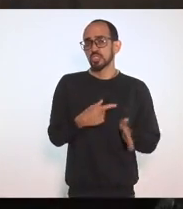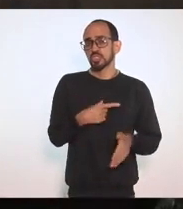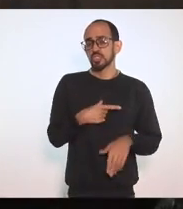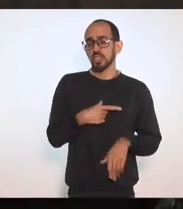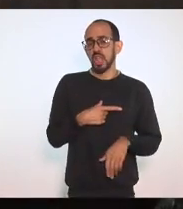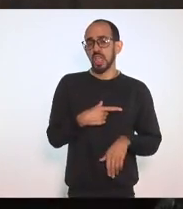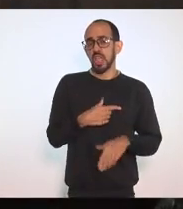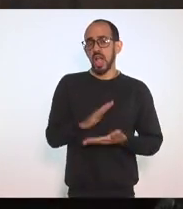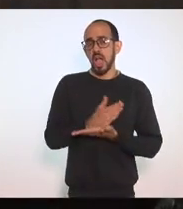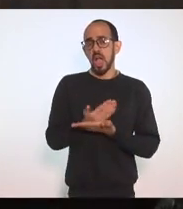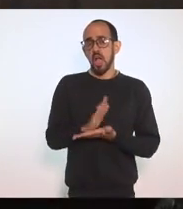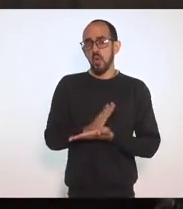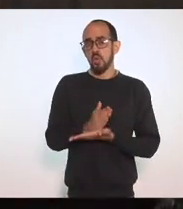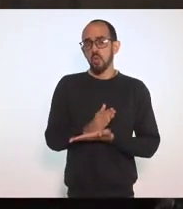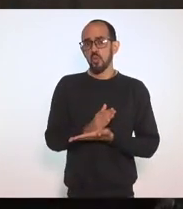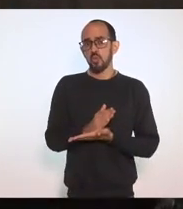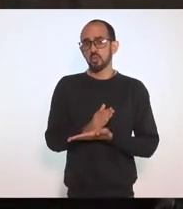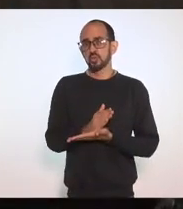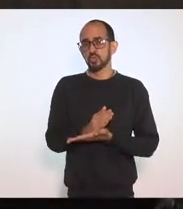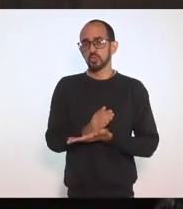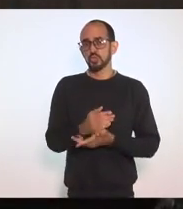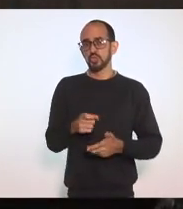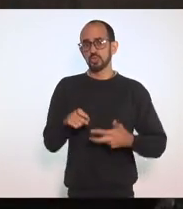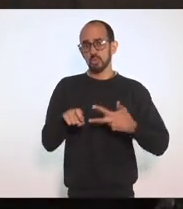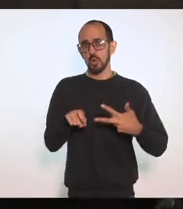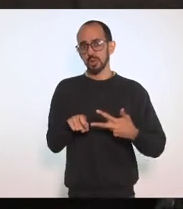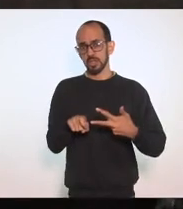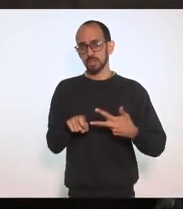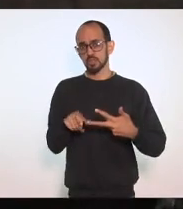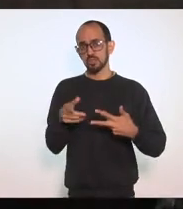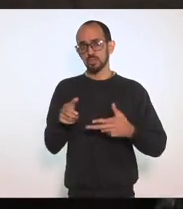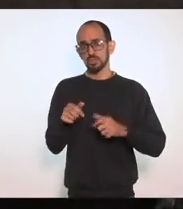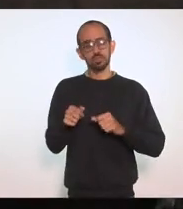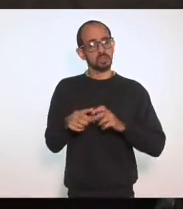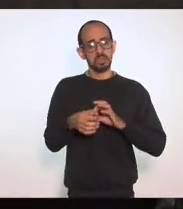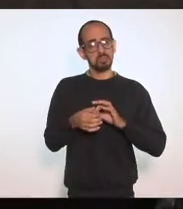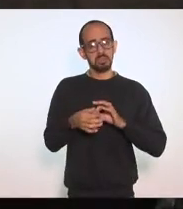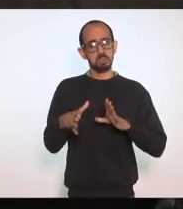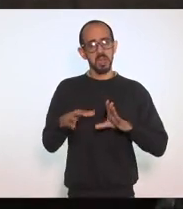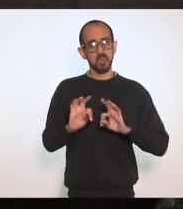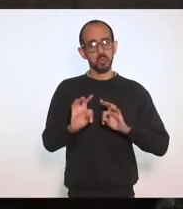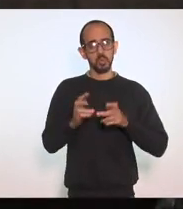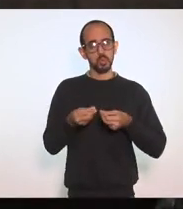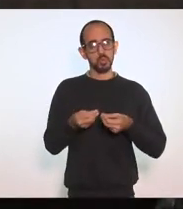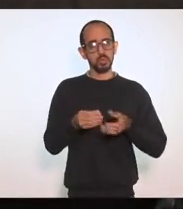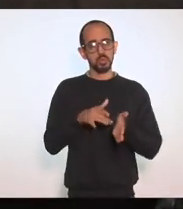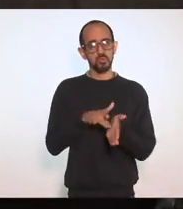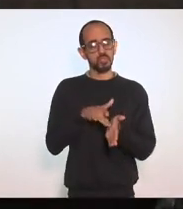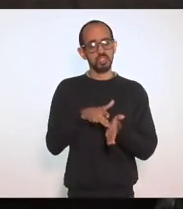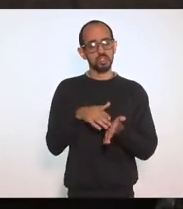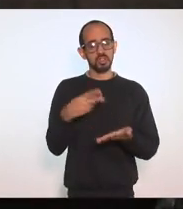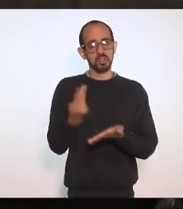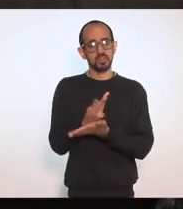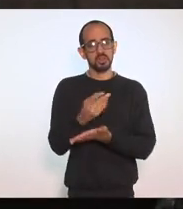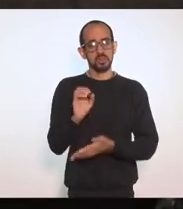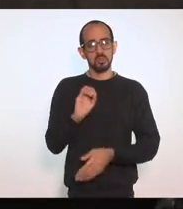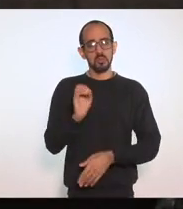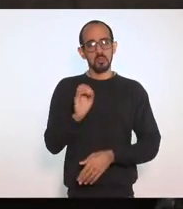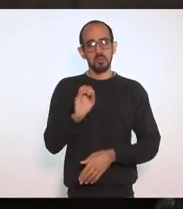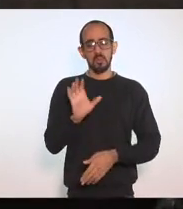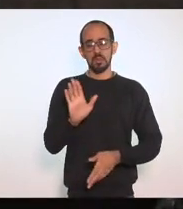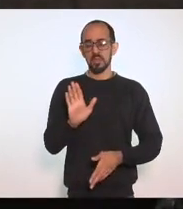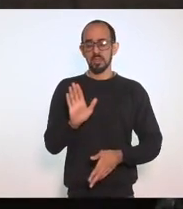governos Que abrem A guarda E agem Como se a pandemia Não estivesse